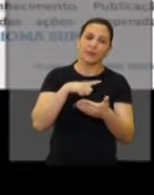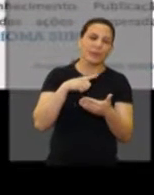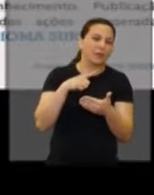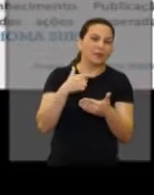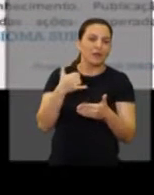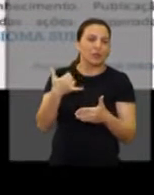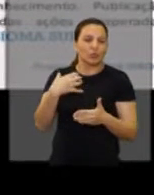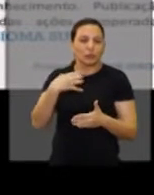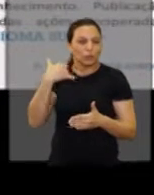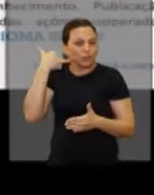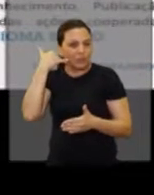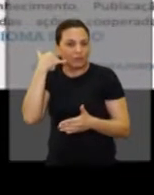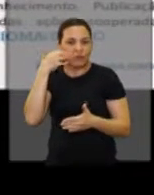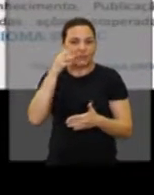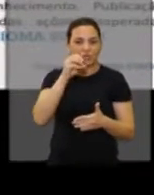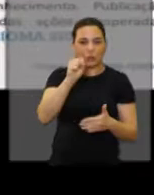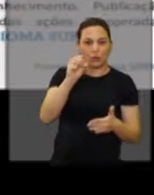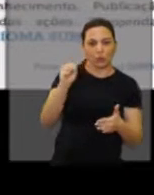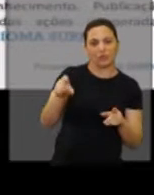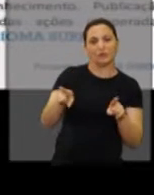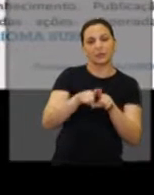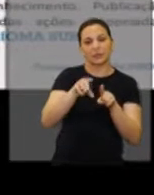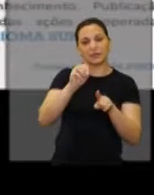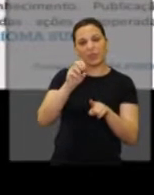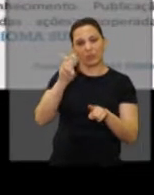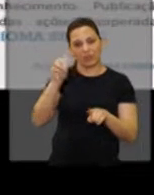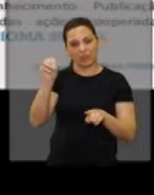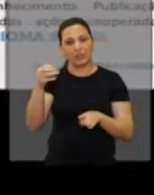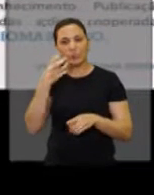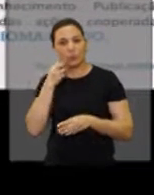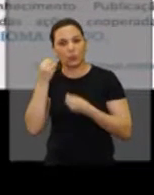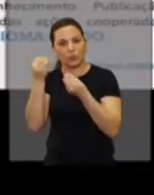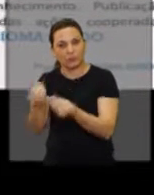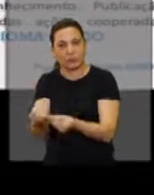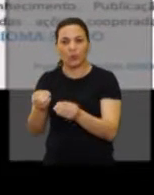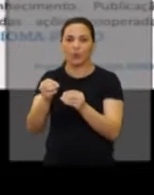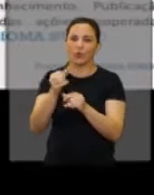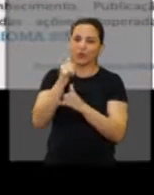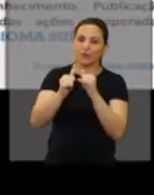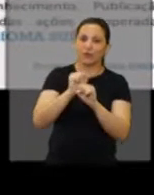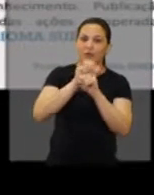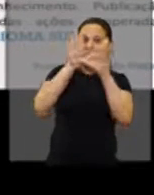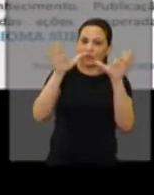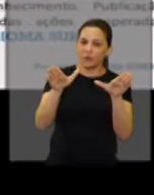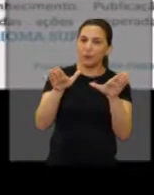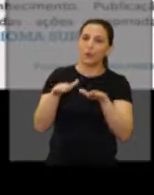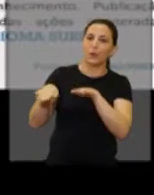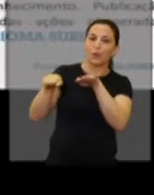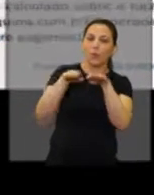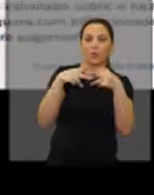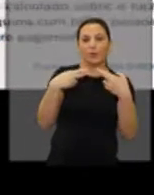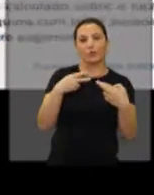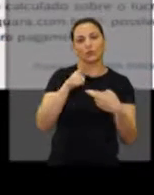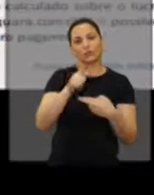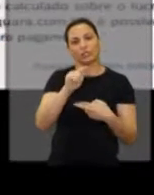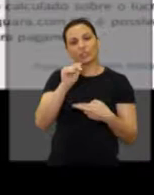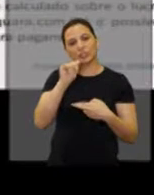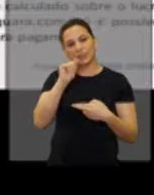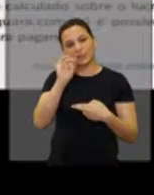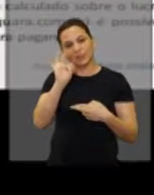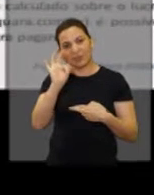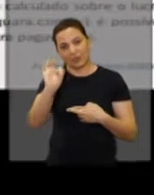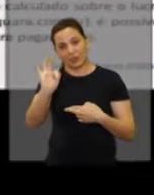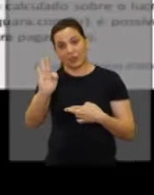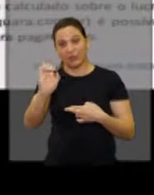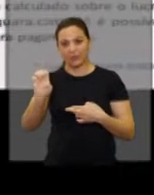telemarketing ativo 0800, quero doar 0500, portal transparência, dentro do padrão GIF. Outra